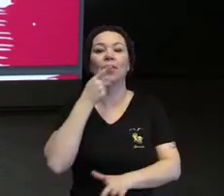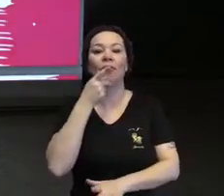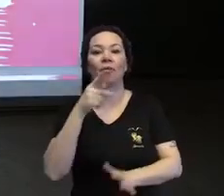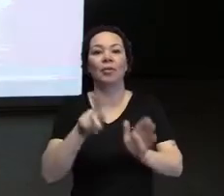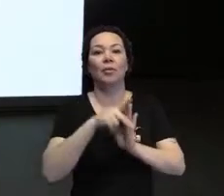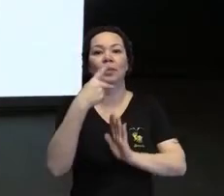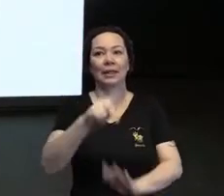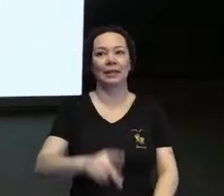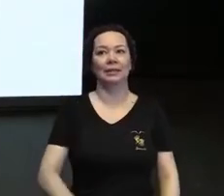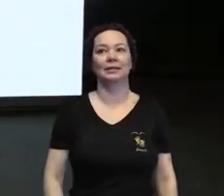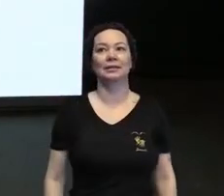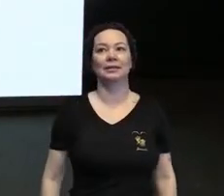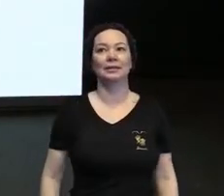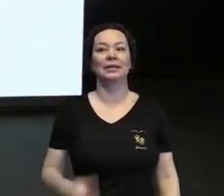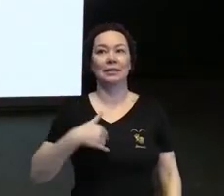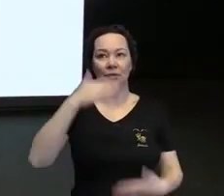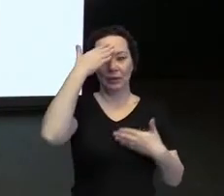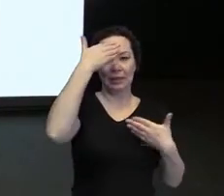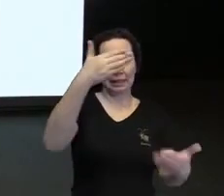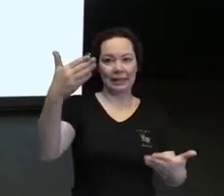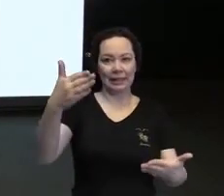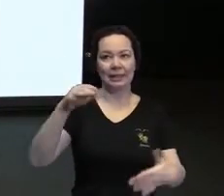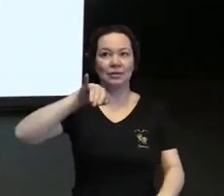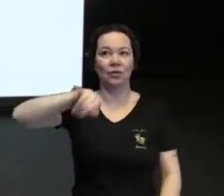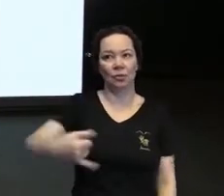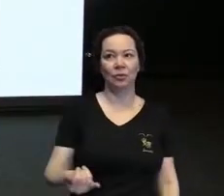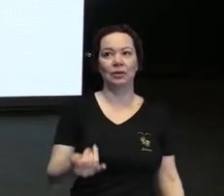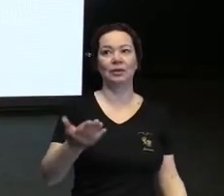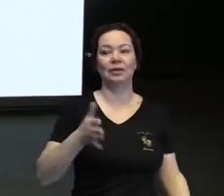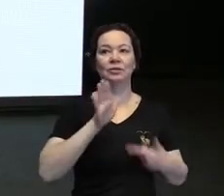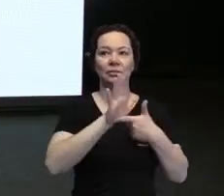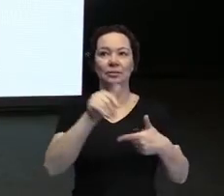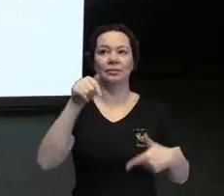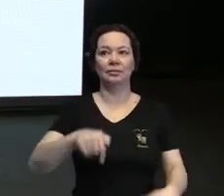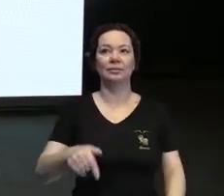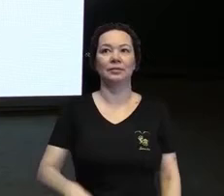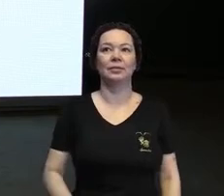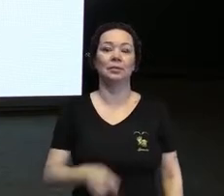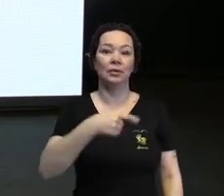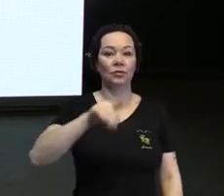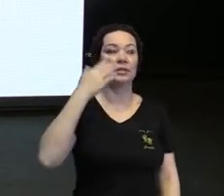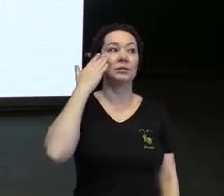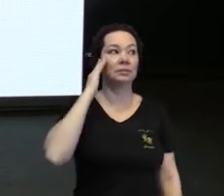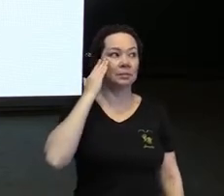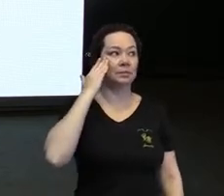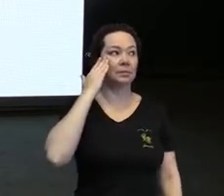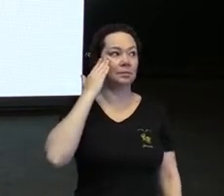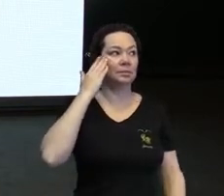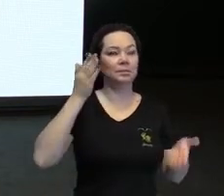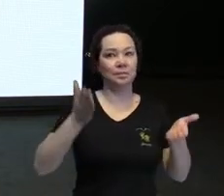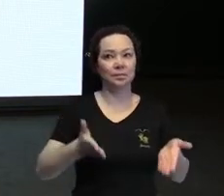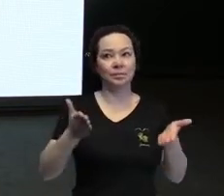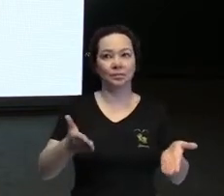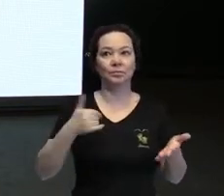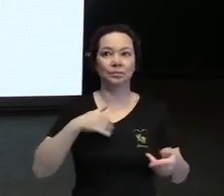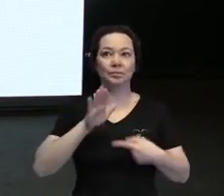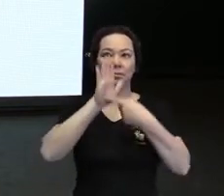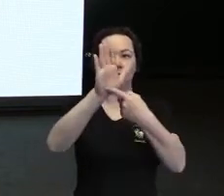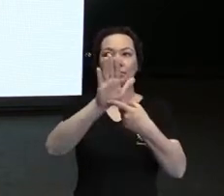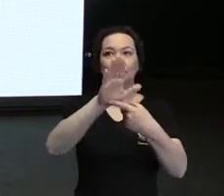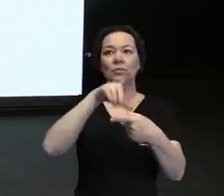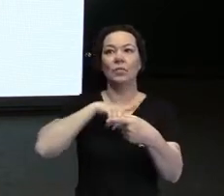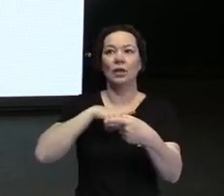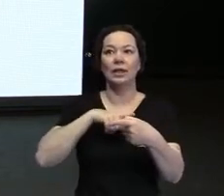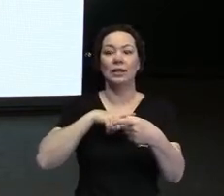importância. E eu agradeço muito a oportunidade de apresentá-lo aqui. Então, para vocês entenderem, a partir de agora, na minha tela, vai ter